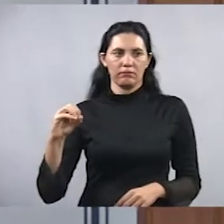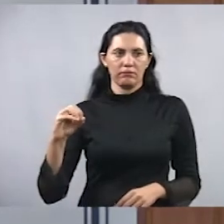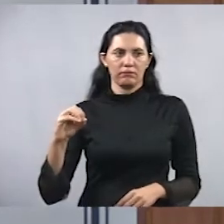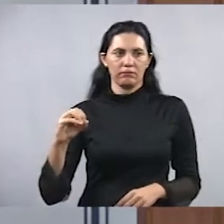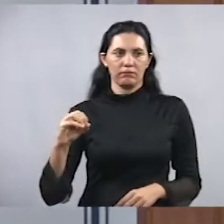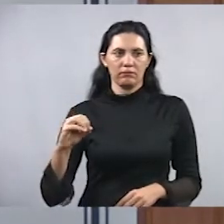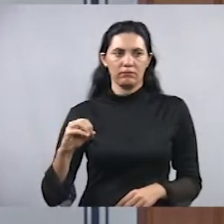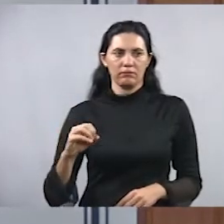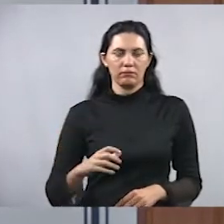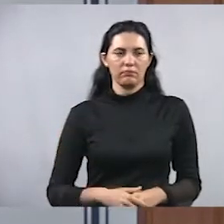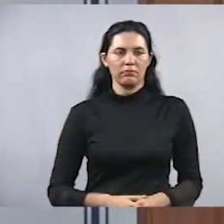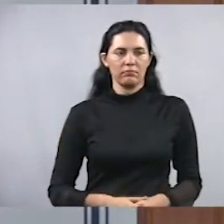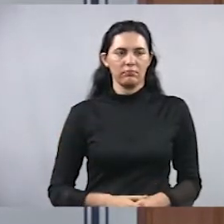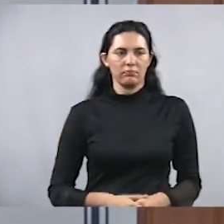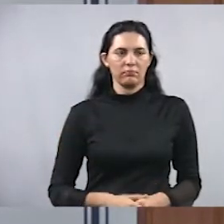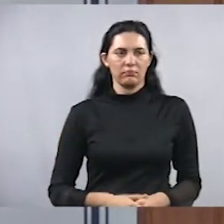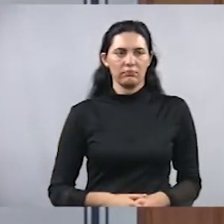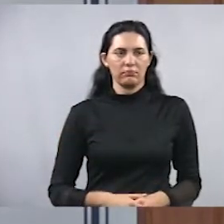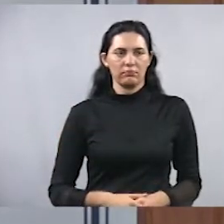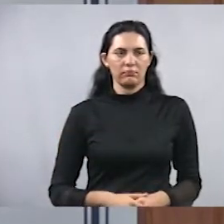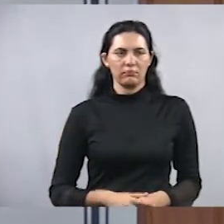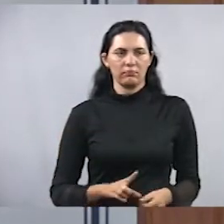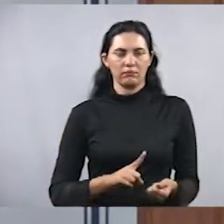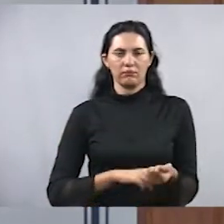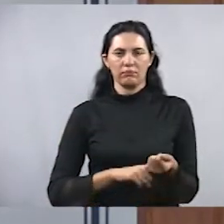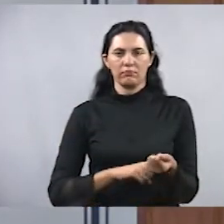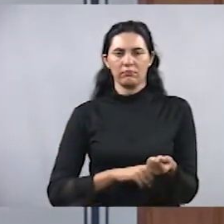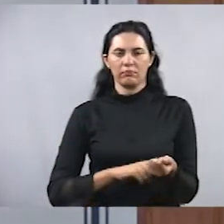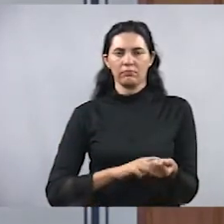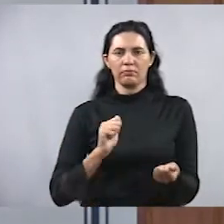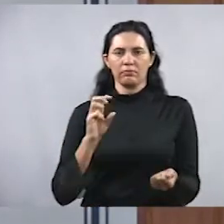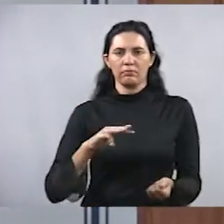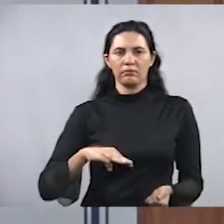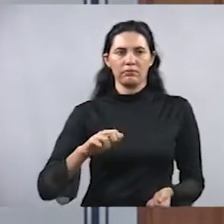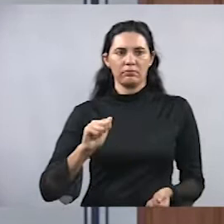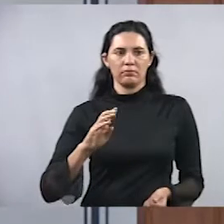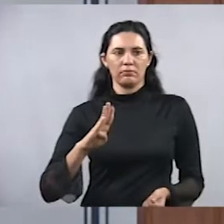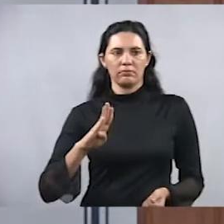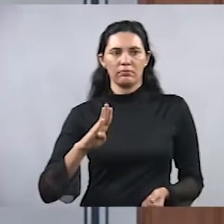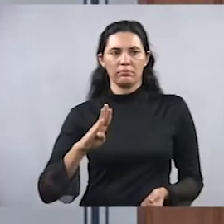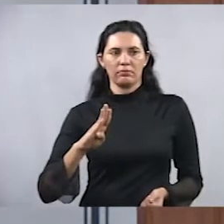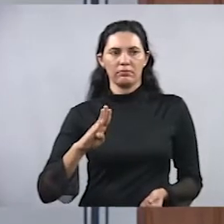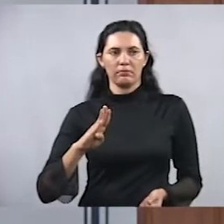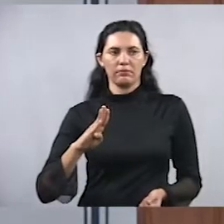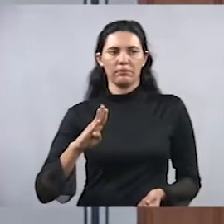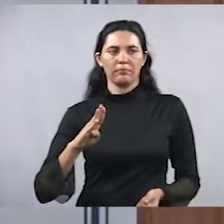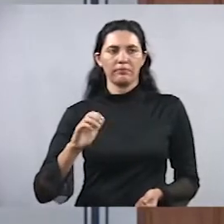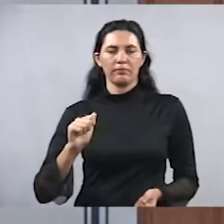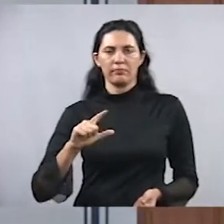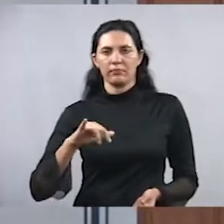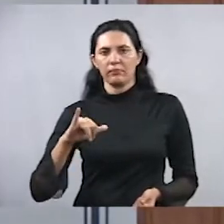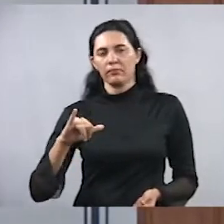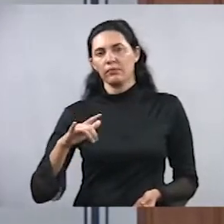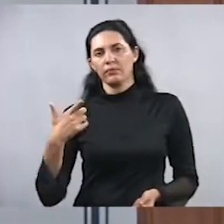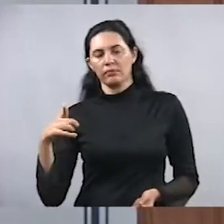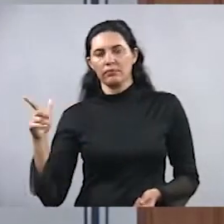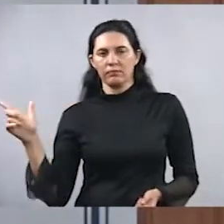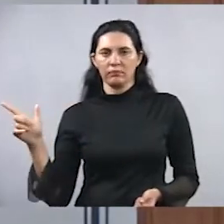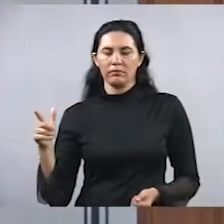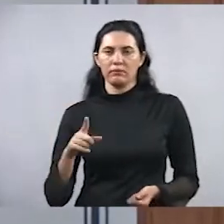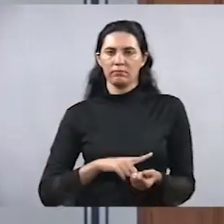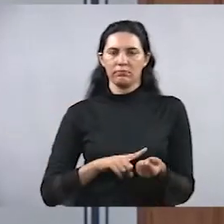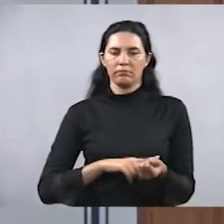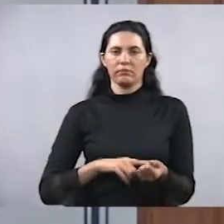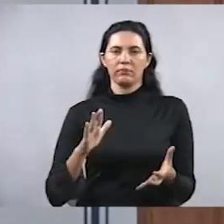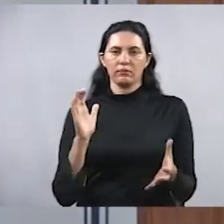irmãs a senhora Mabriga, Hermínia, Maria, Maximiliano, João Antônio, Ferdinando Marconato. Foi casado